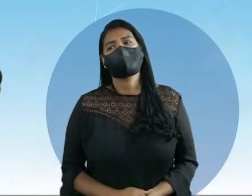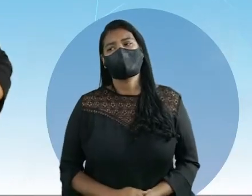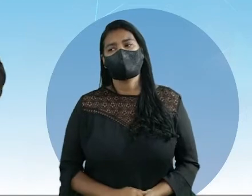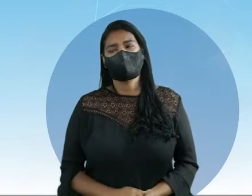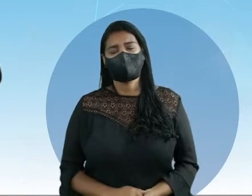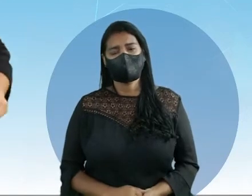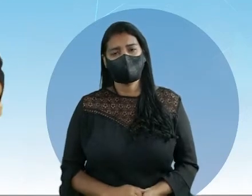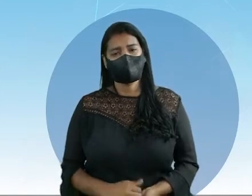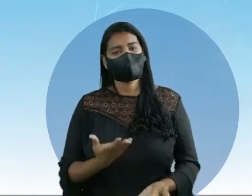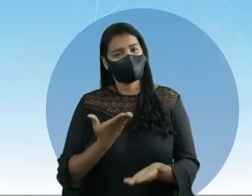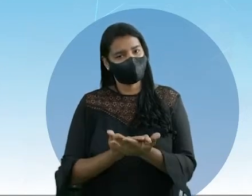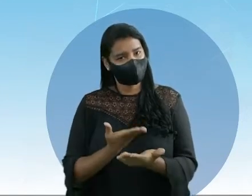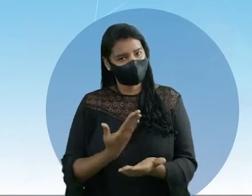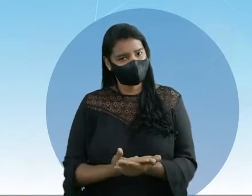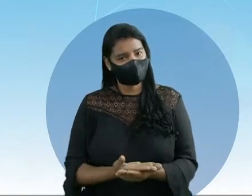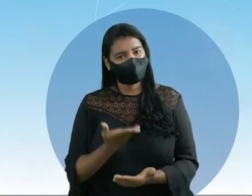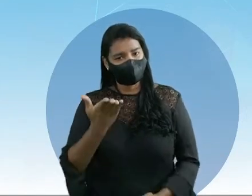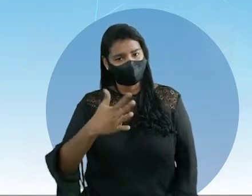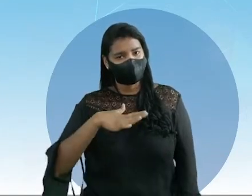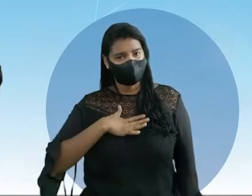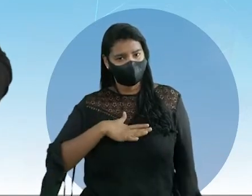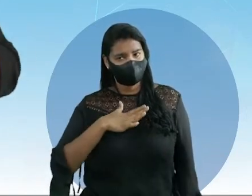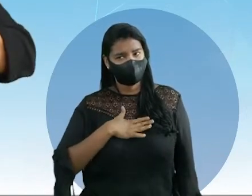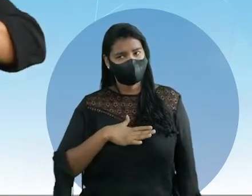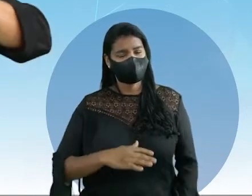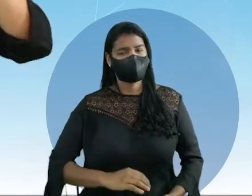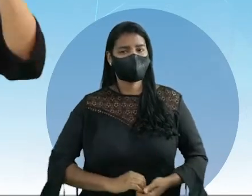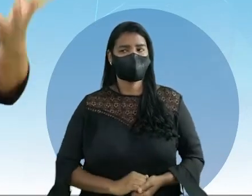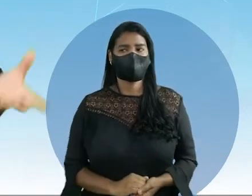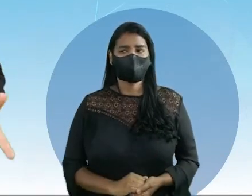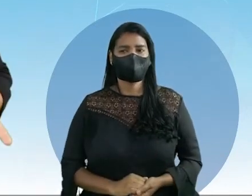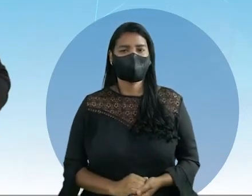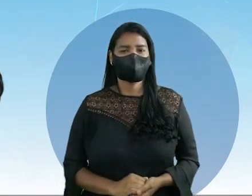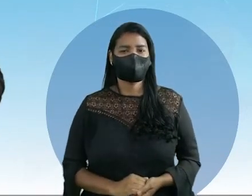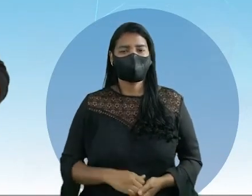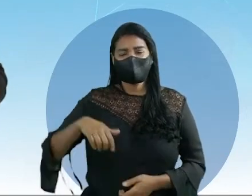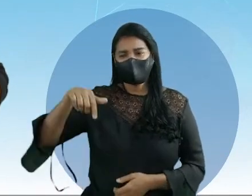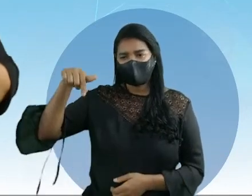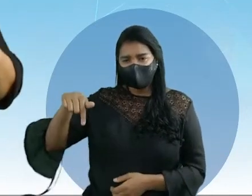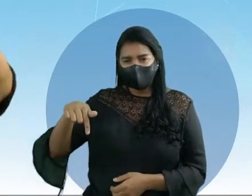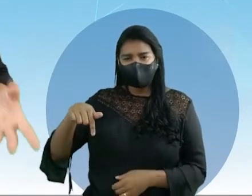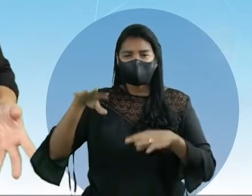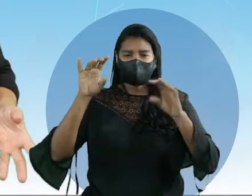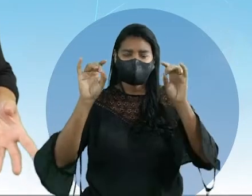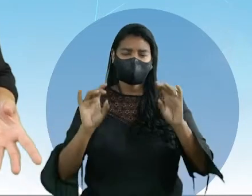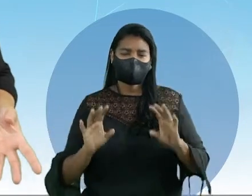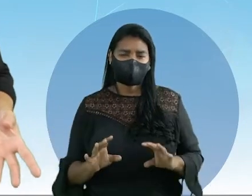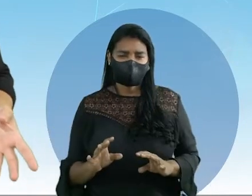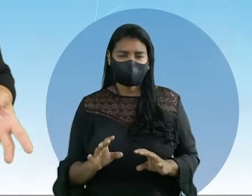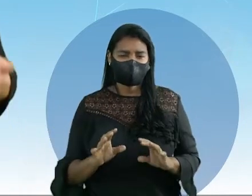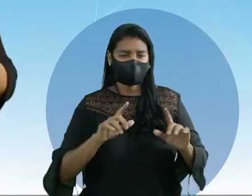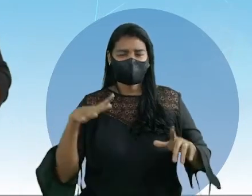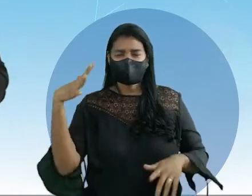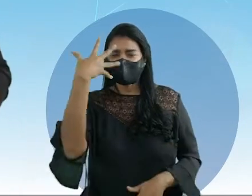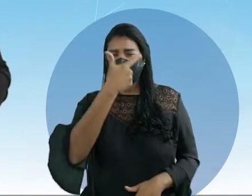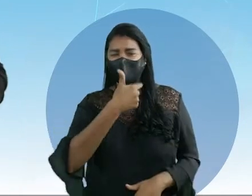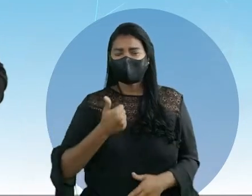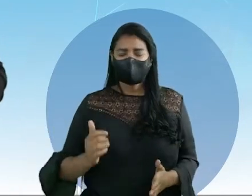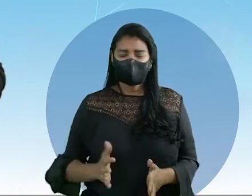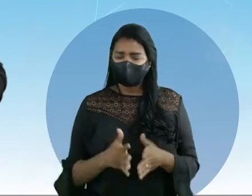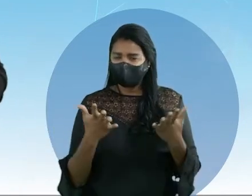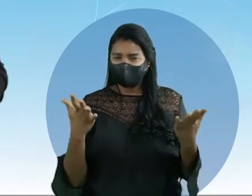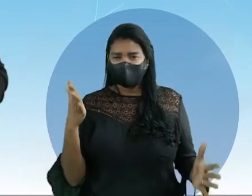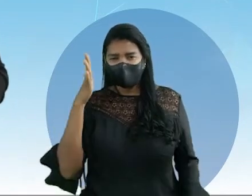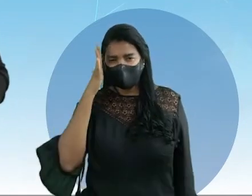Essa foi a nossa aula. E aí, vocês gostaram? Conheceram as sete maravilhas aqui? Coisa linda, maravilhosas. Deu para